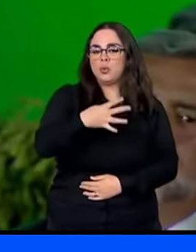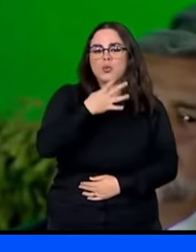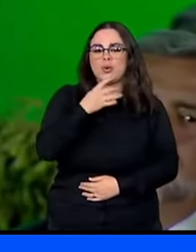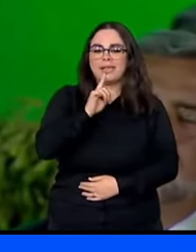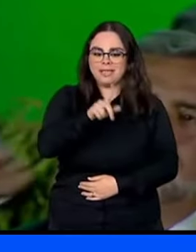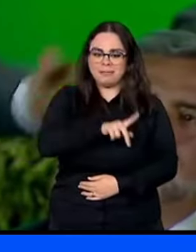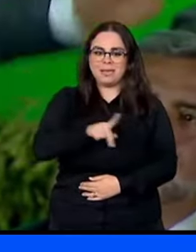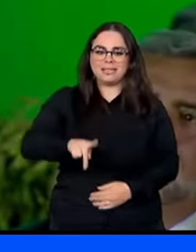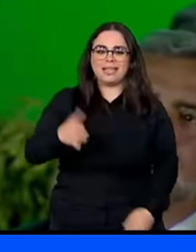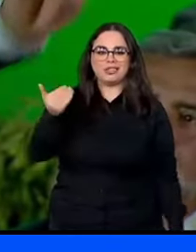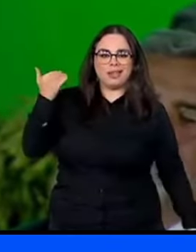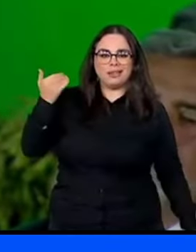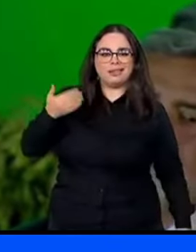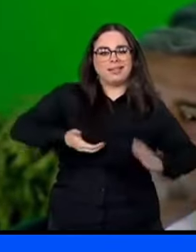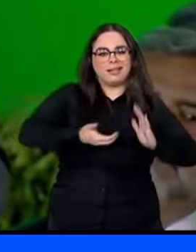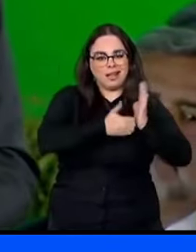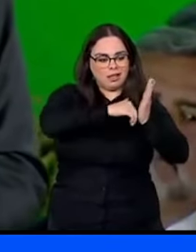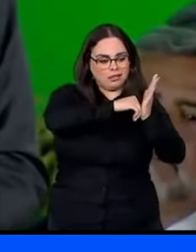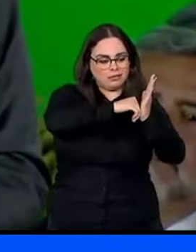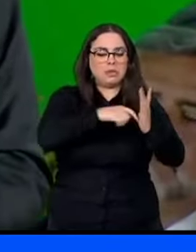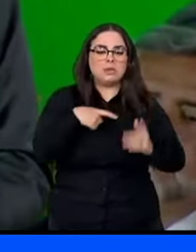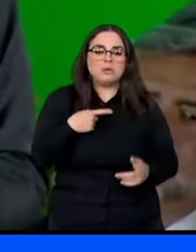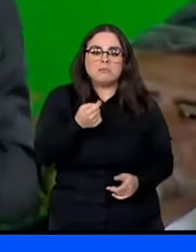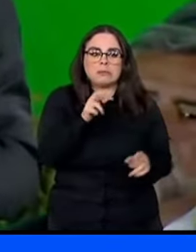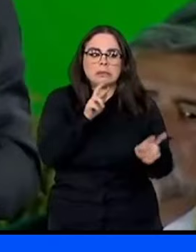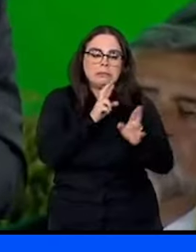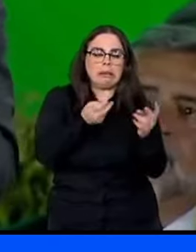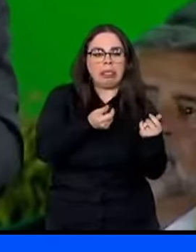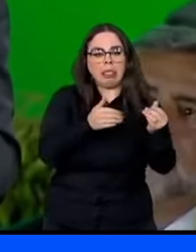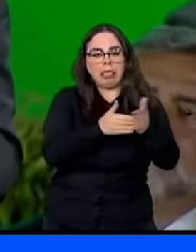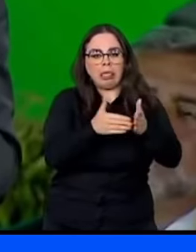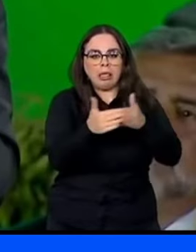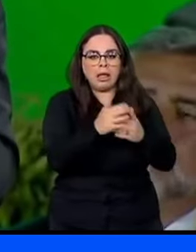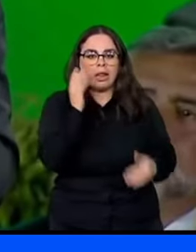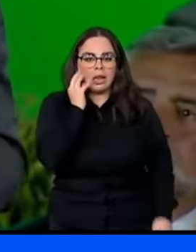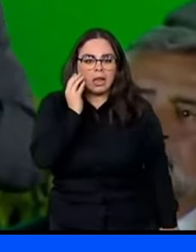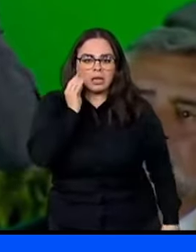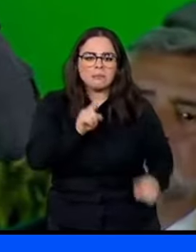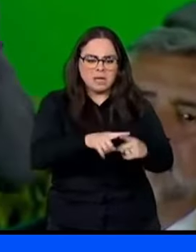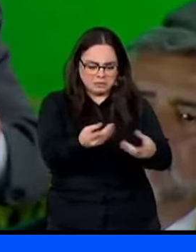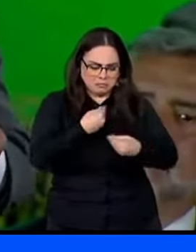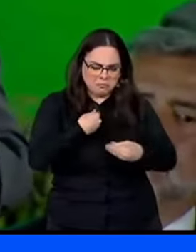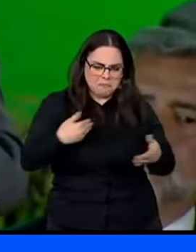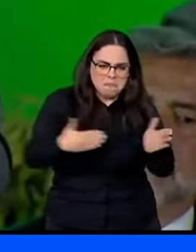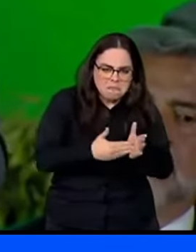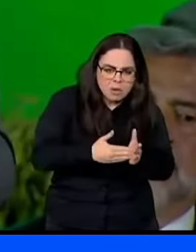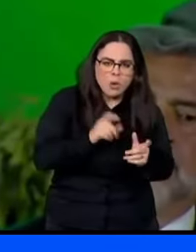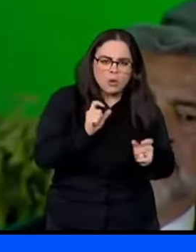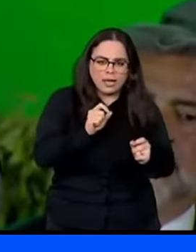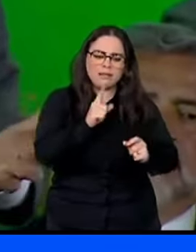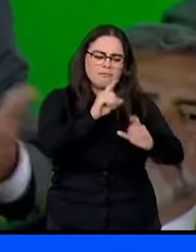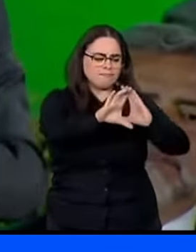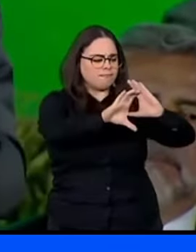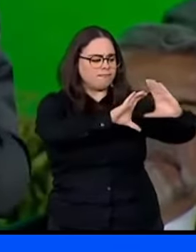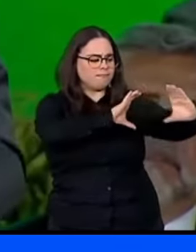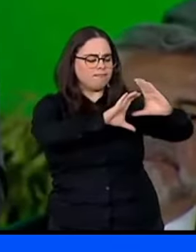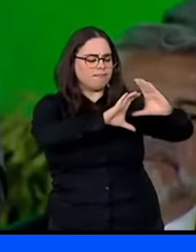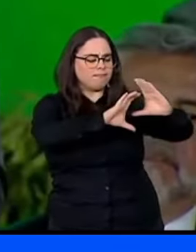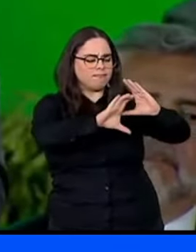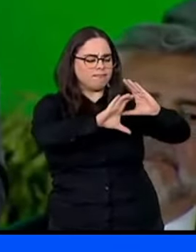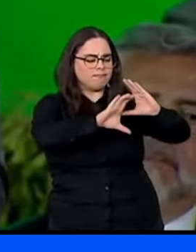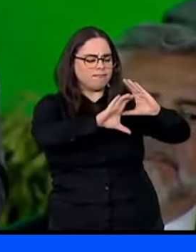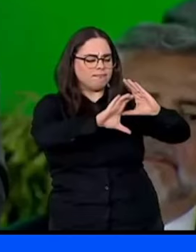Senado Eu tinha pouca relação com o Lila Mas isso não me impede Da forma mais silivada e democrática E